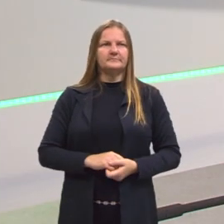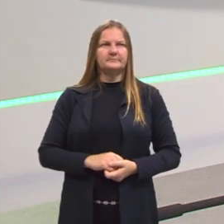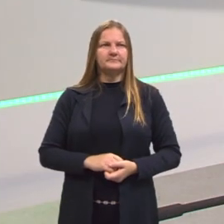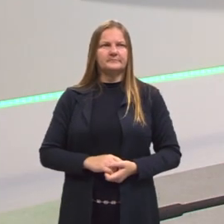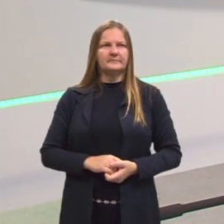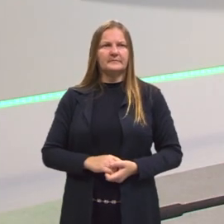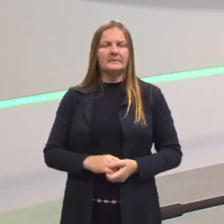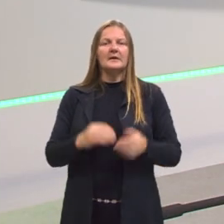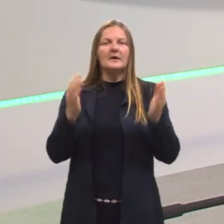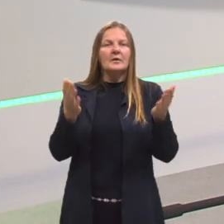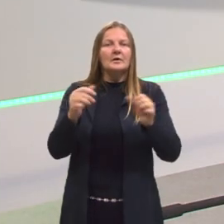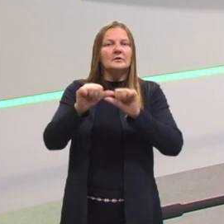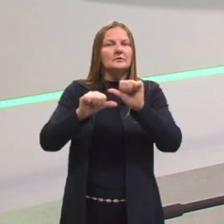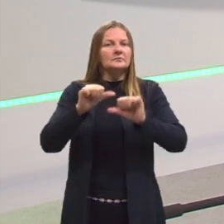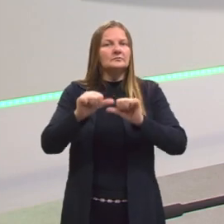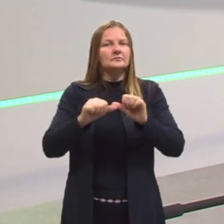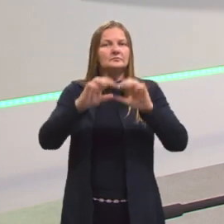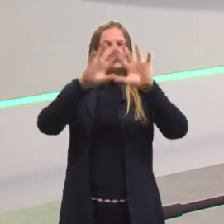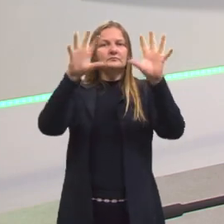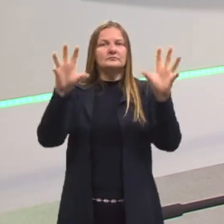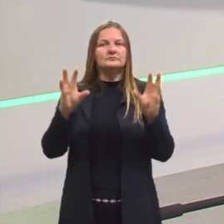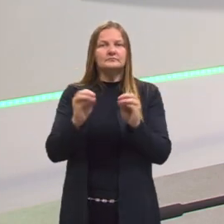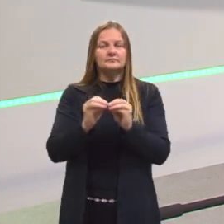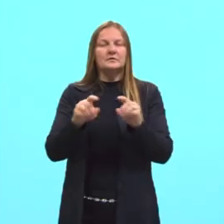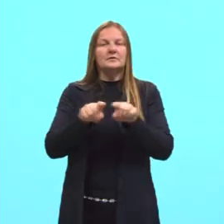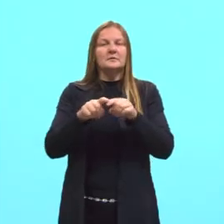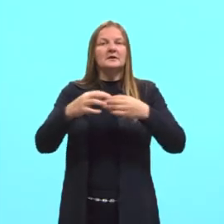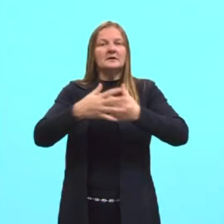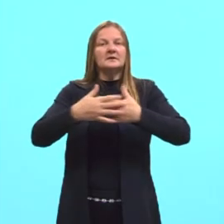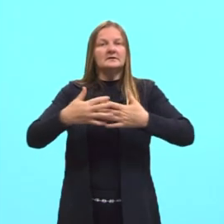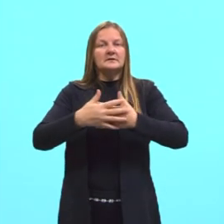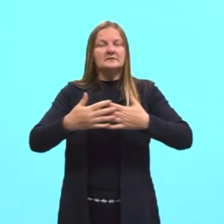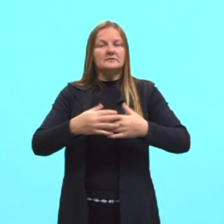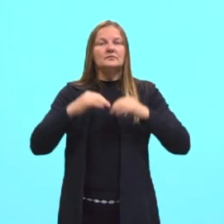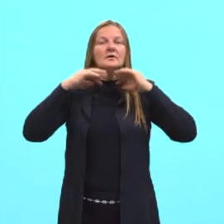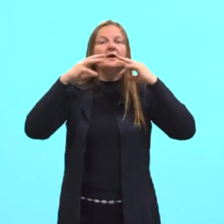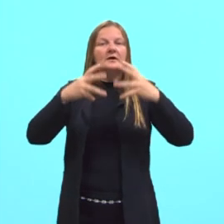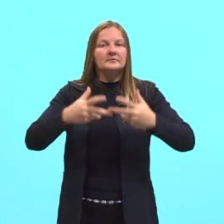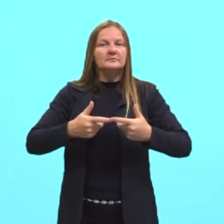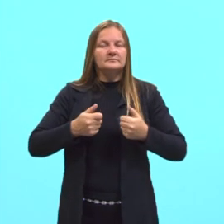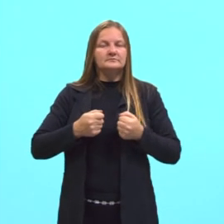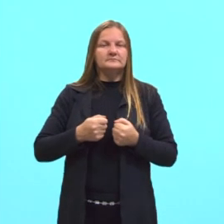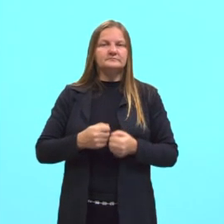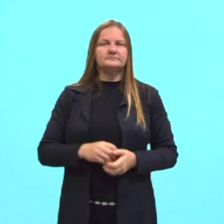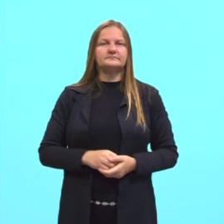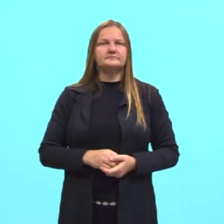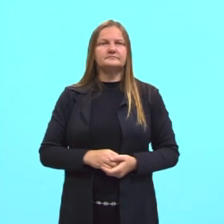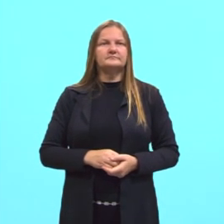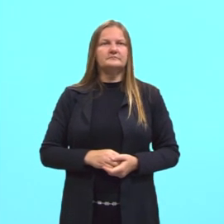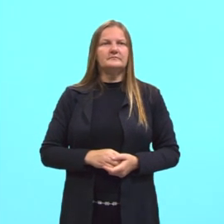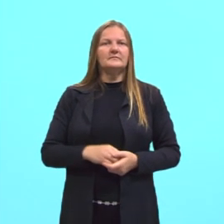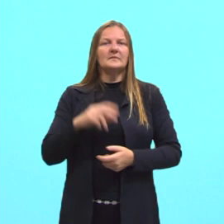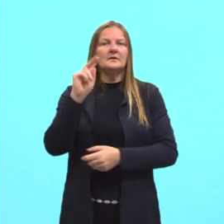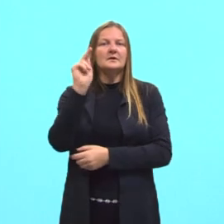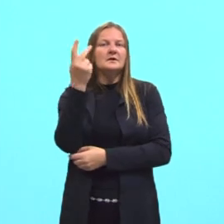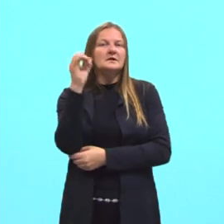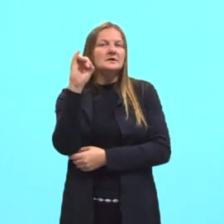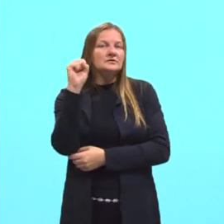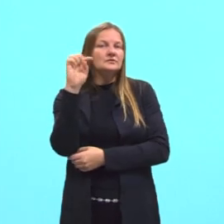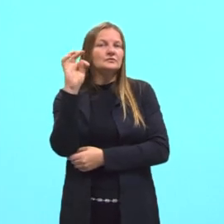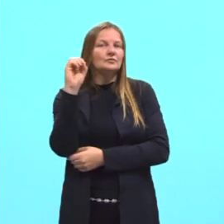Agora, vamos fazer um resumão dos tecidos animais. A histologia animal.